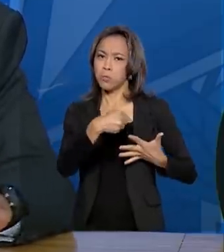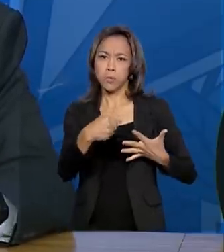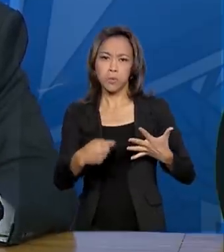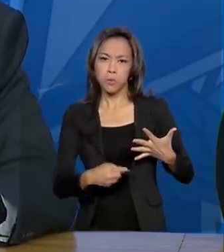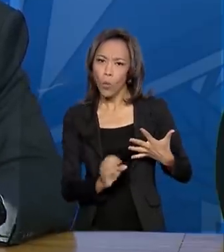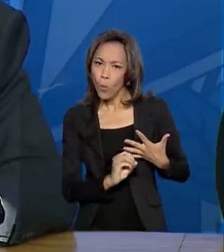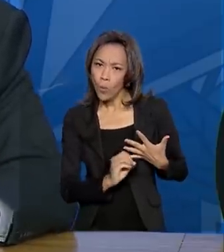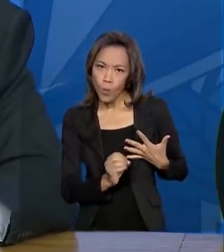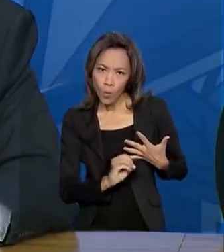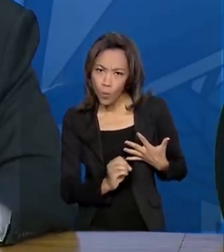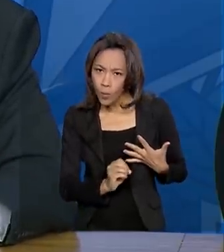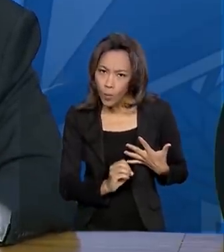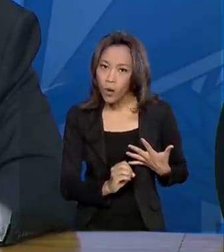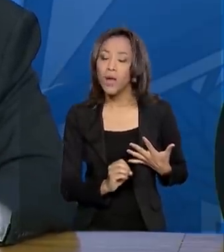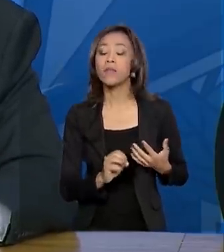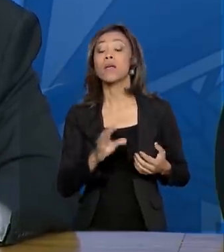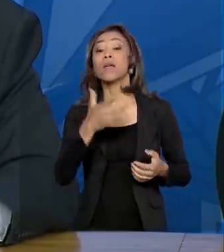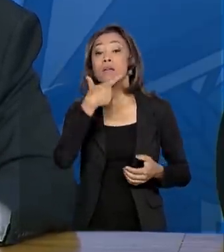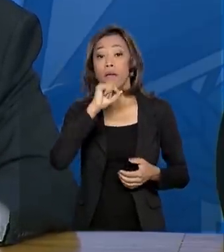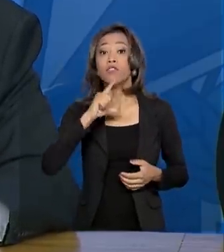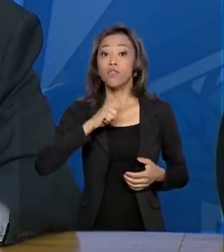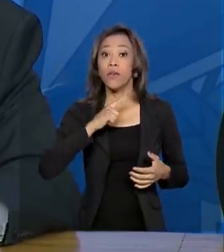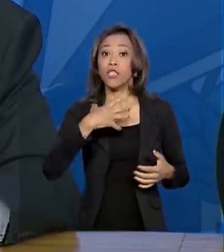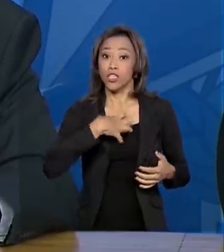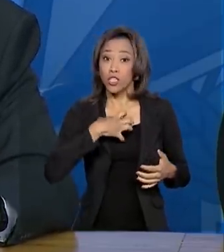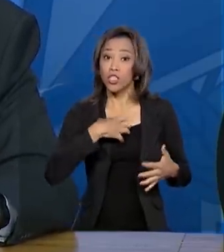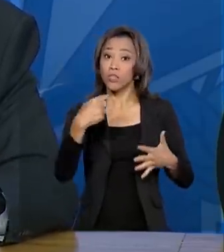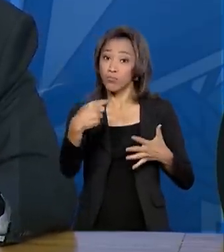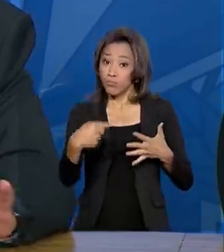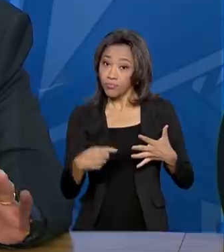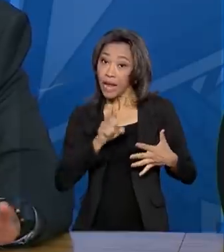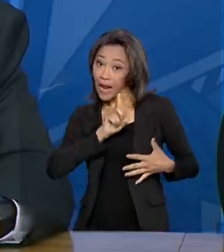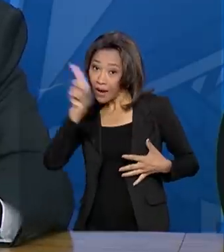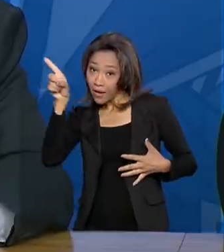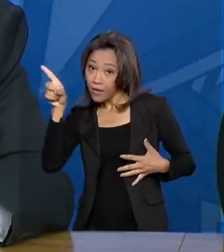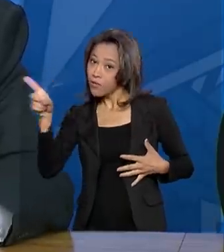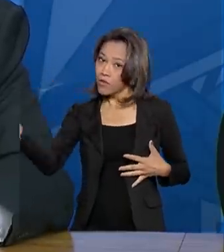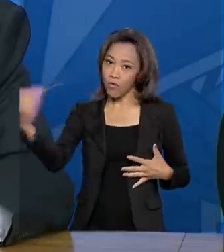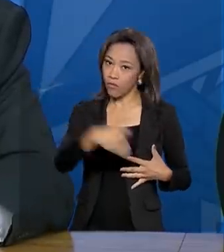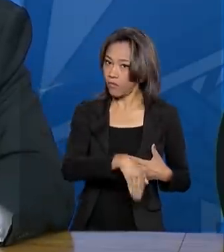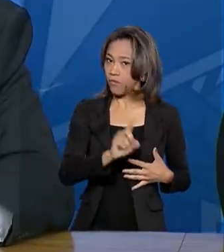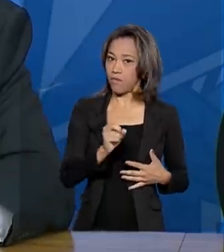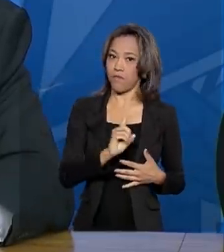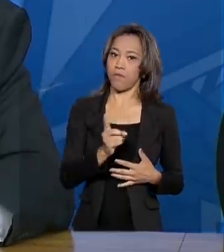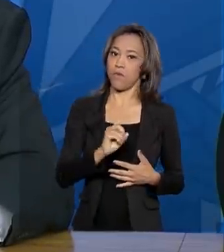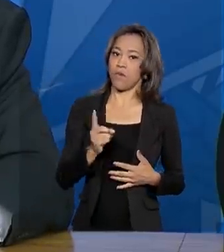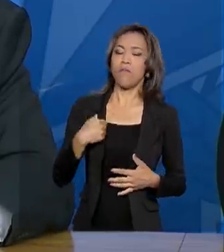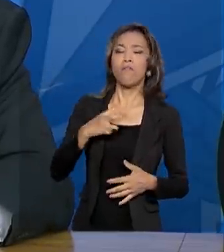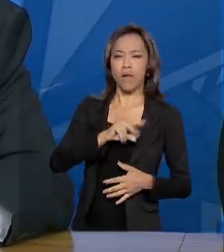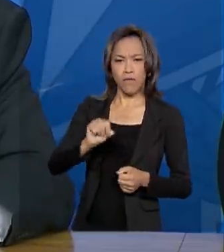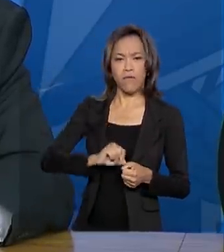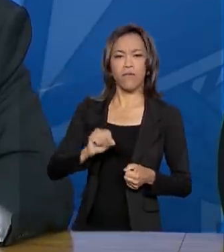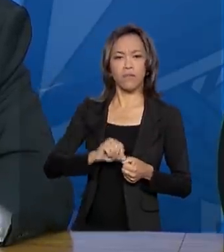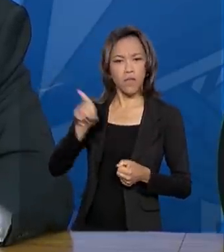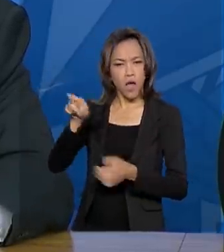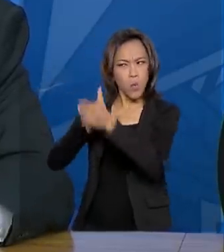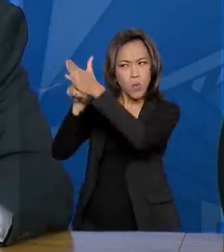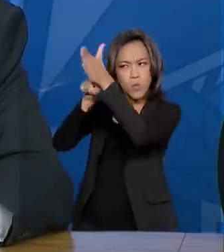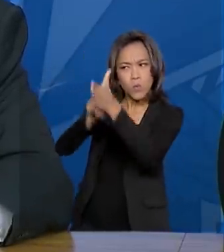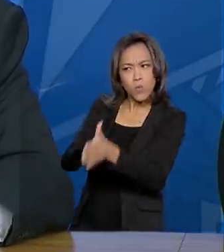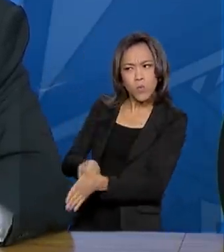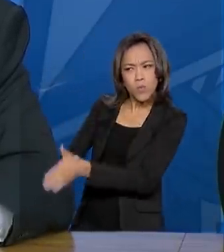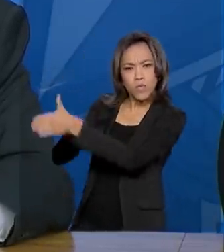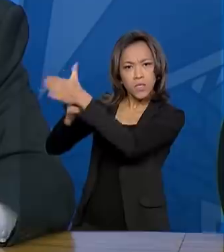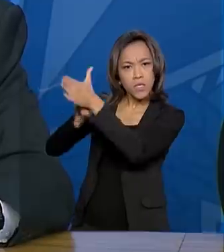não têm nada, aqueles que tiverem sintomas na China, não embarcam no exame preliminar que será feito lá.